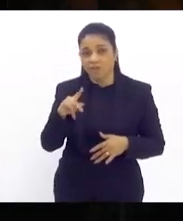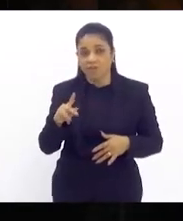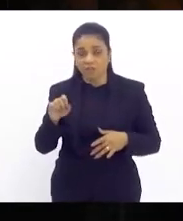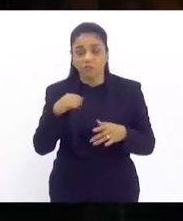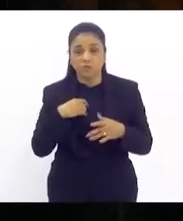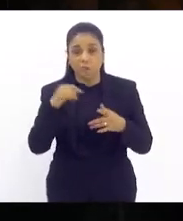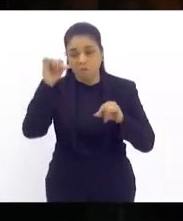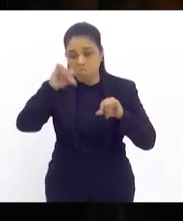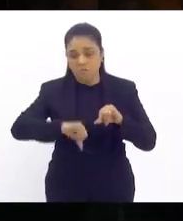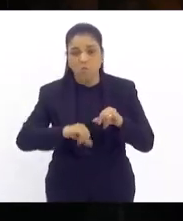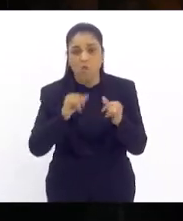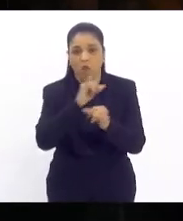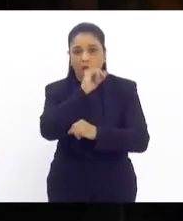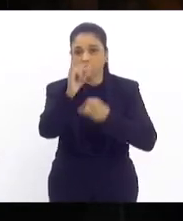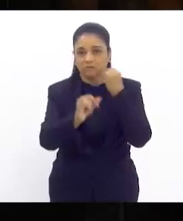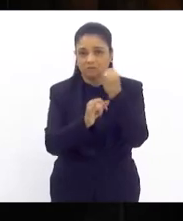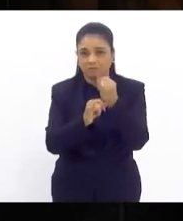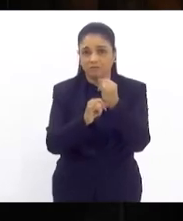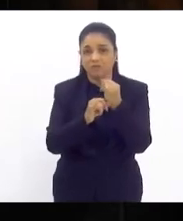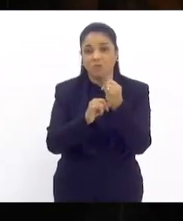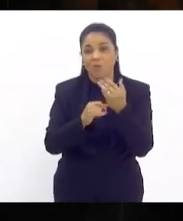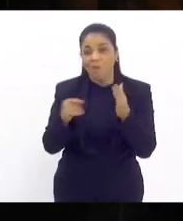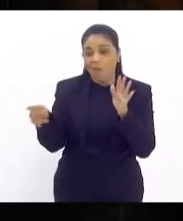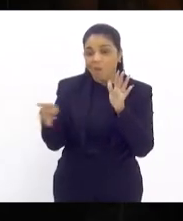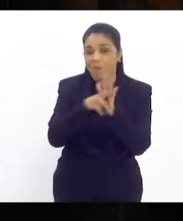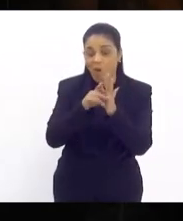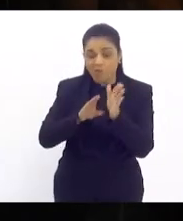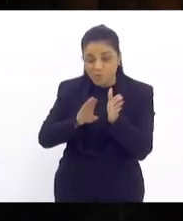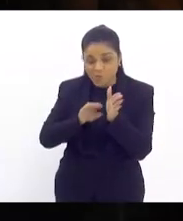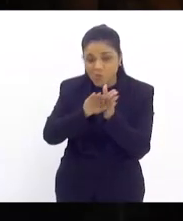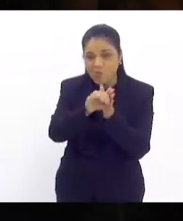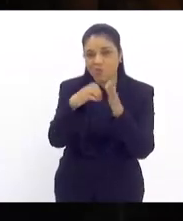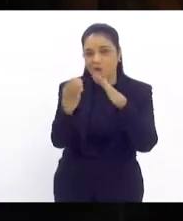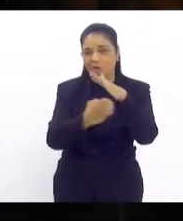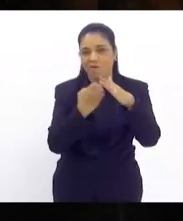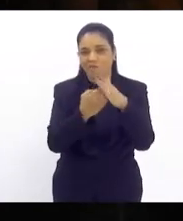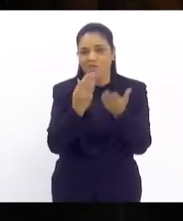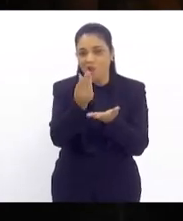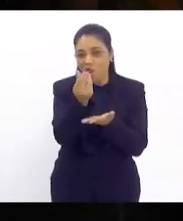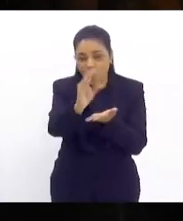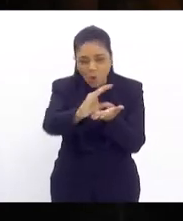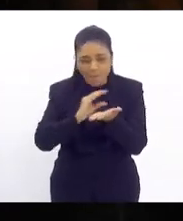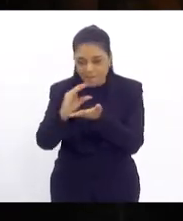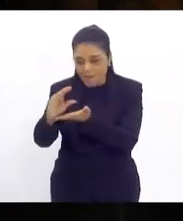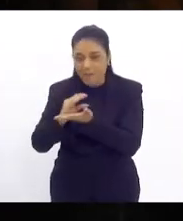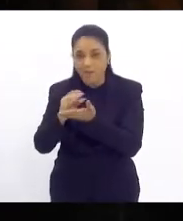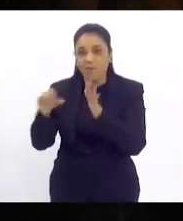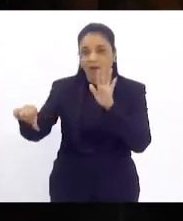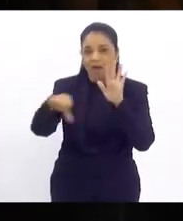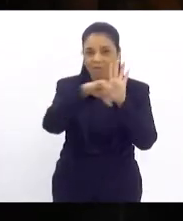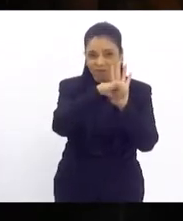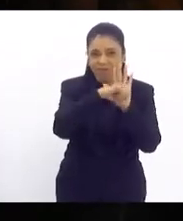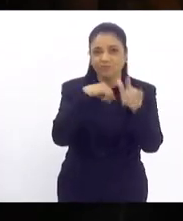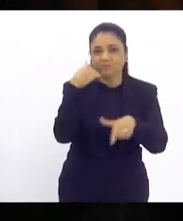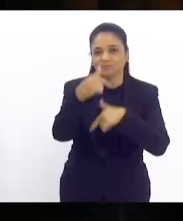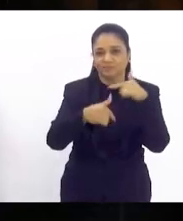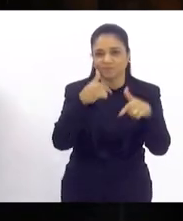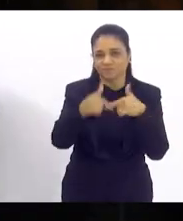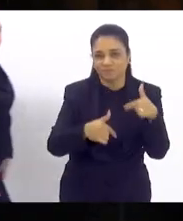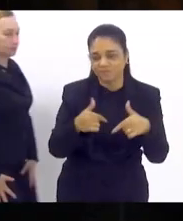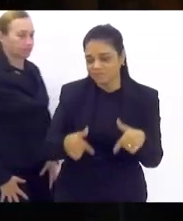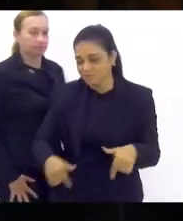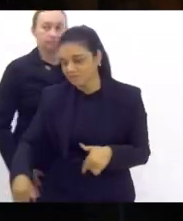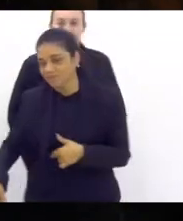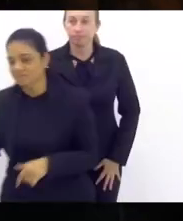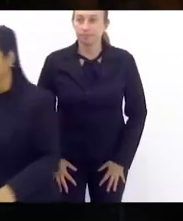o próprio Google a empresa que hoje lucra com atividades criminosas que lucra também